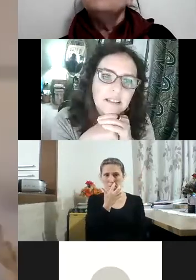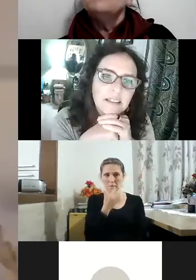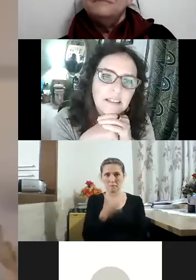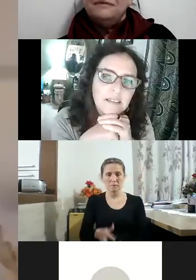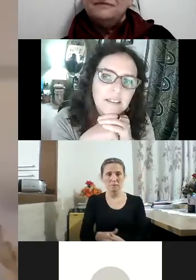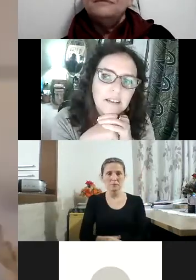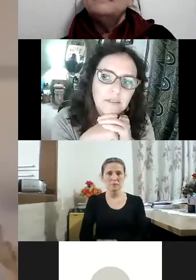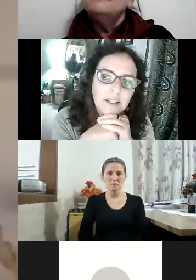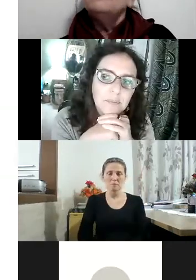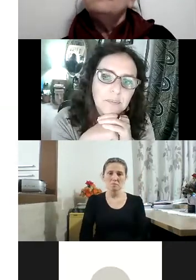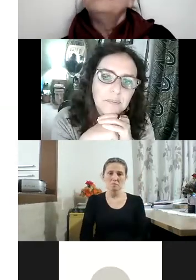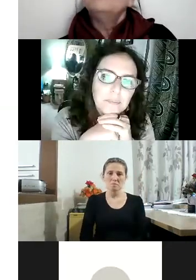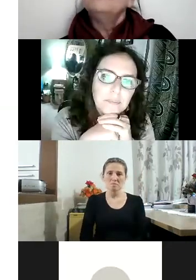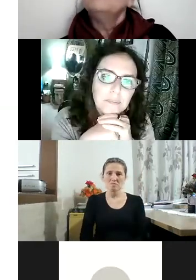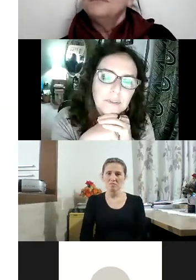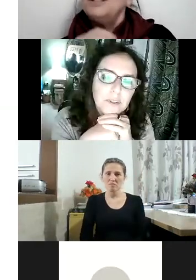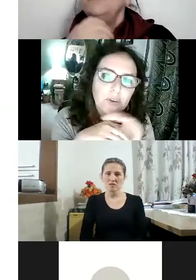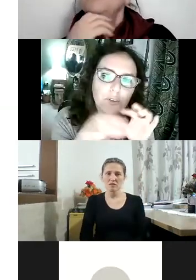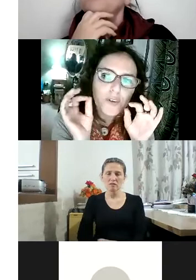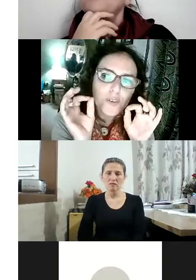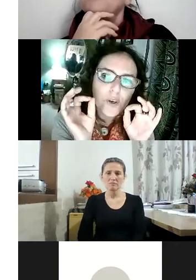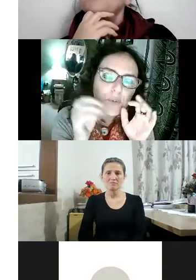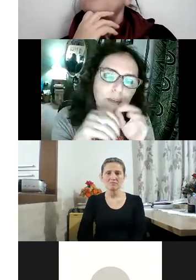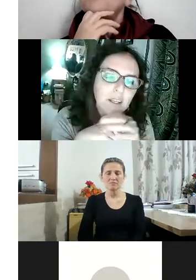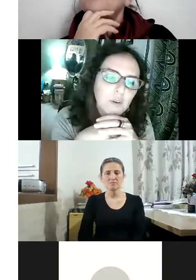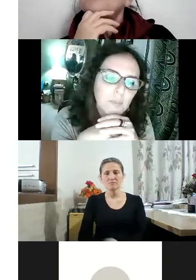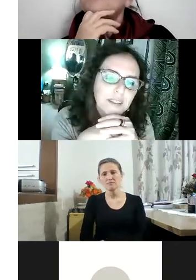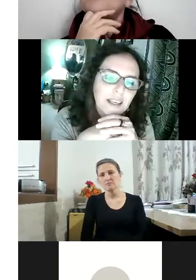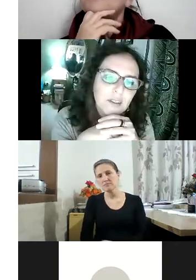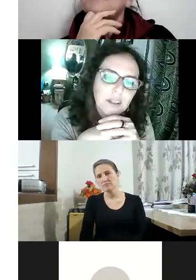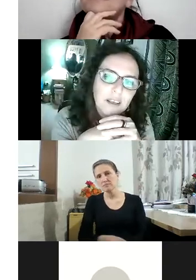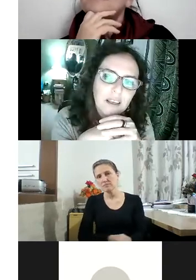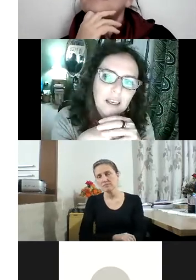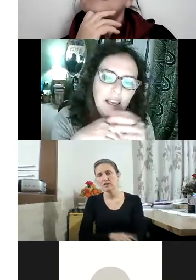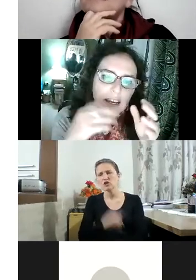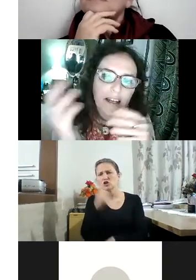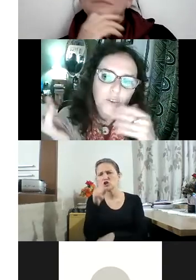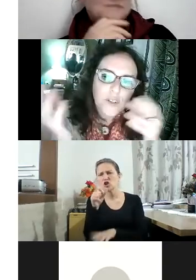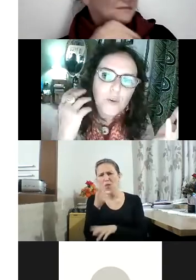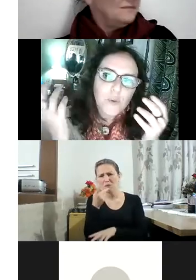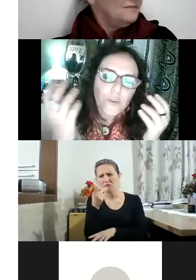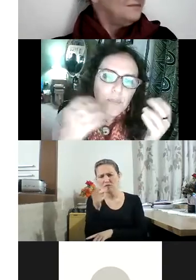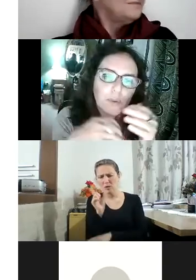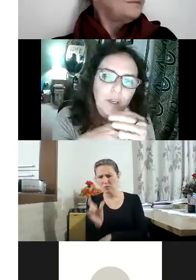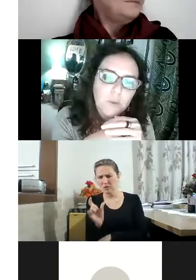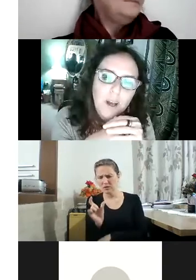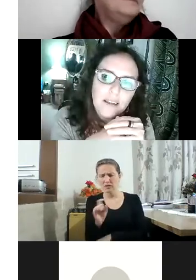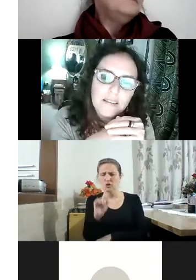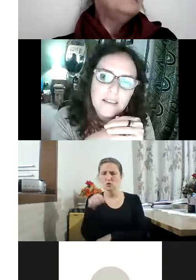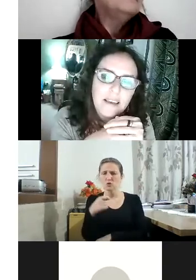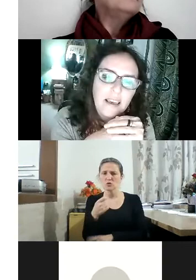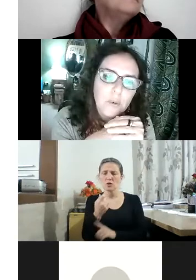um pequeno comentário relacionado com os tempos